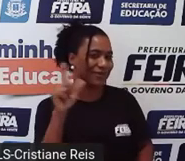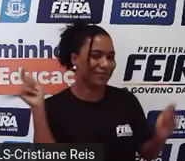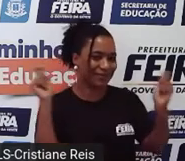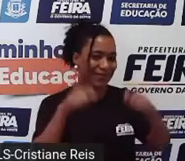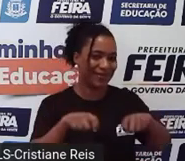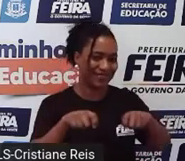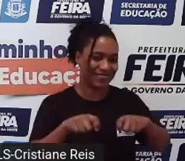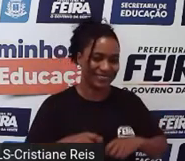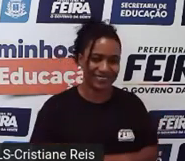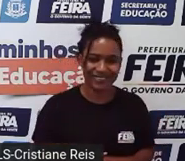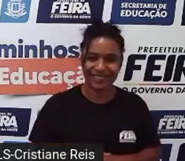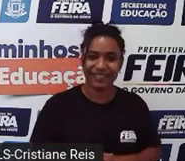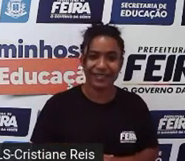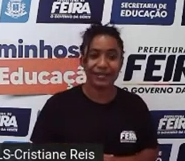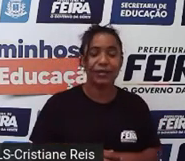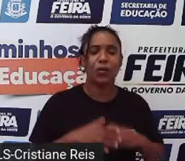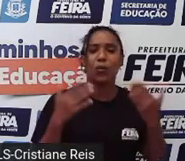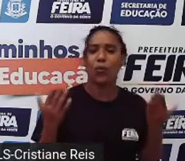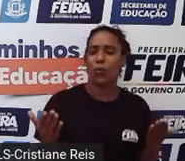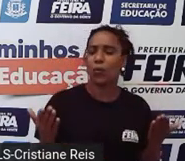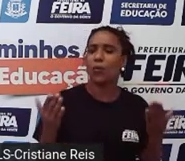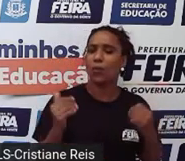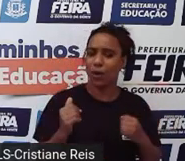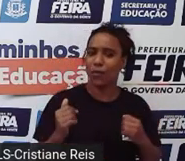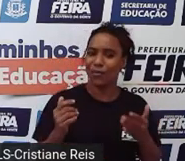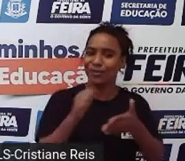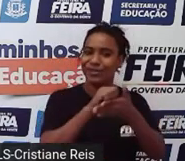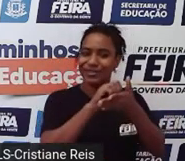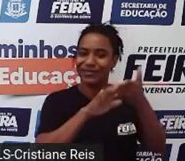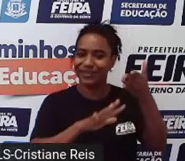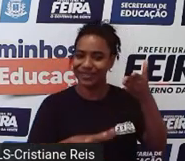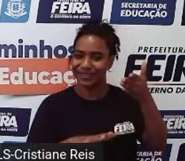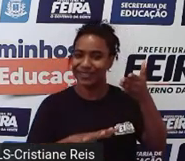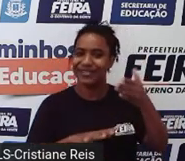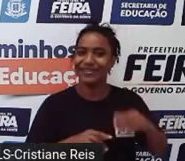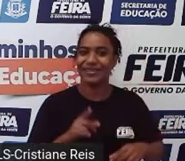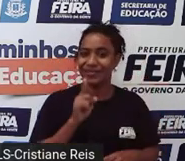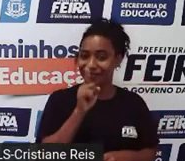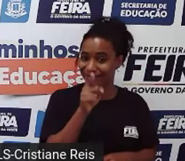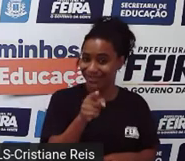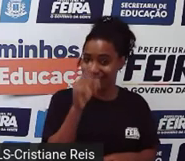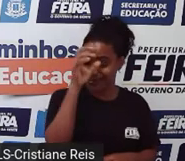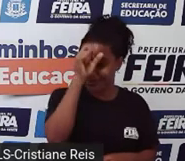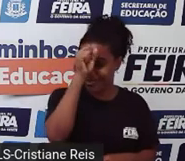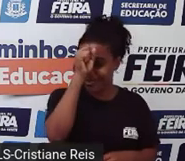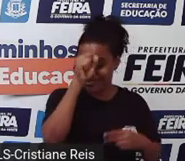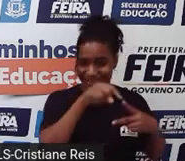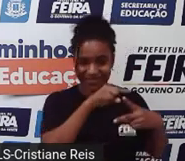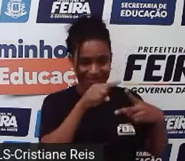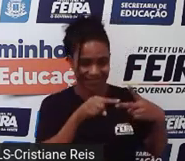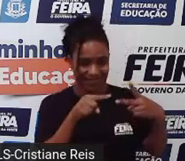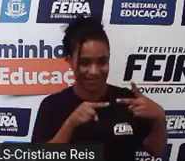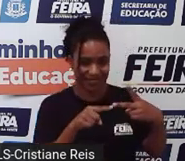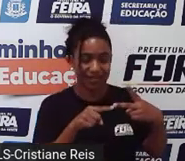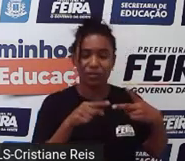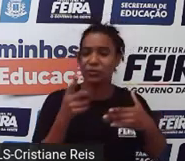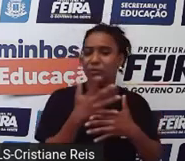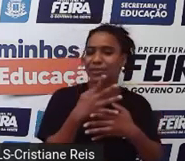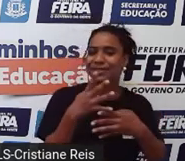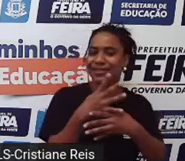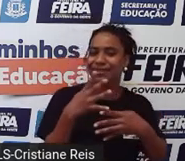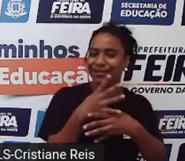realizá-la. E qual é o desafio da nossa aula de hoje? Agora é a sua vez de falar sobre o tempo em sua cidade.